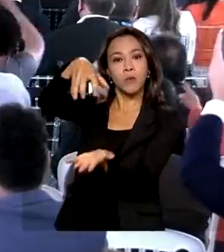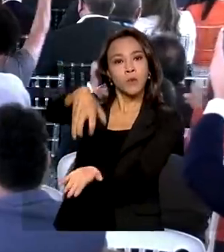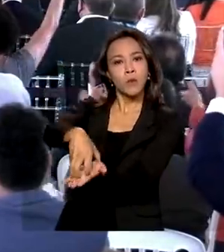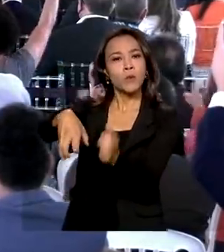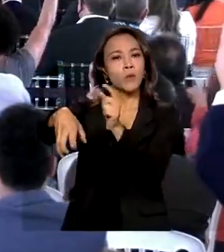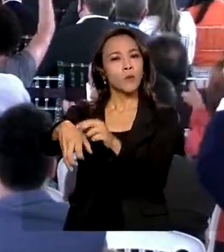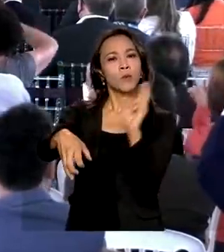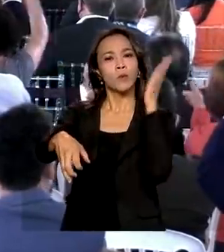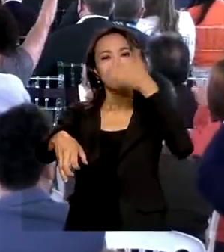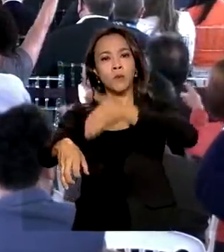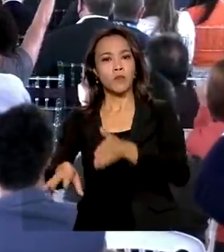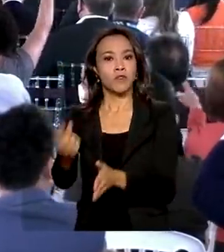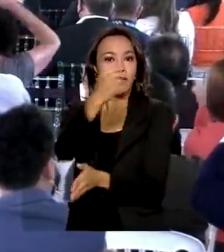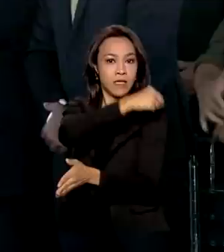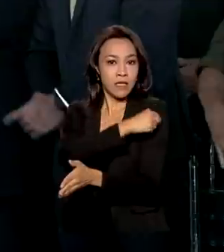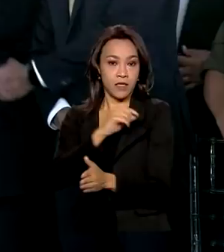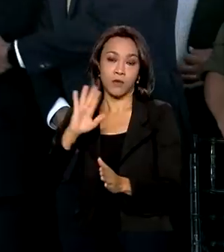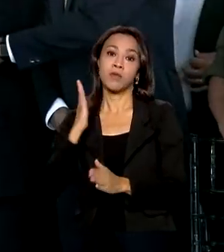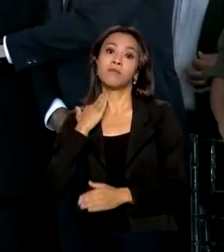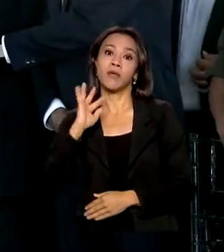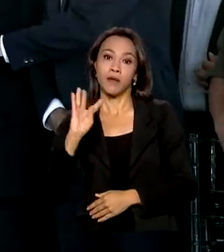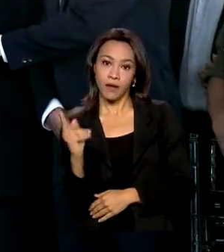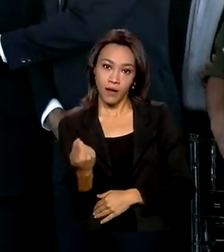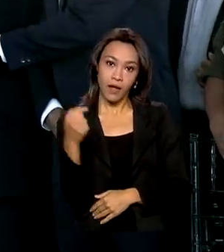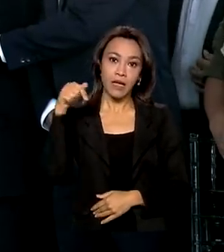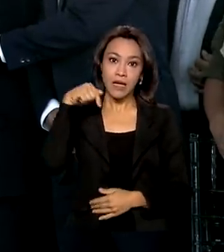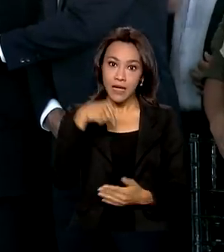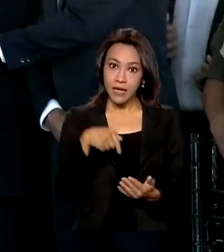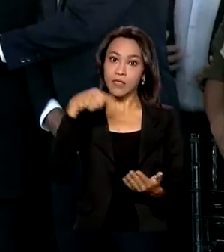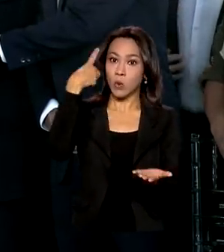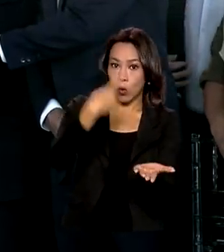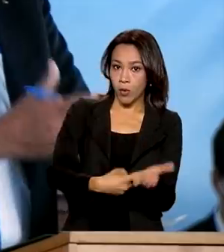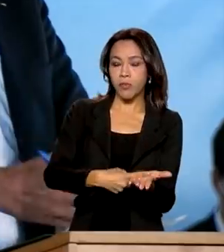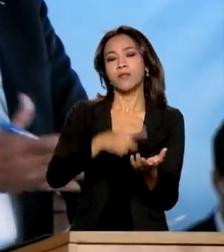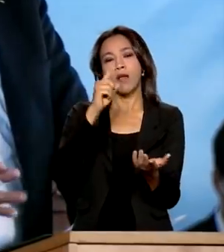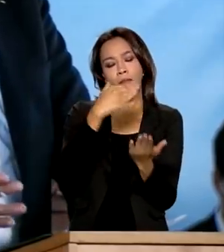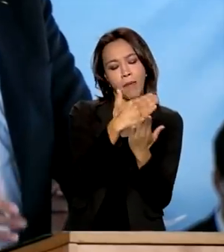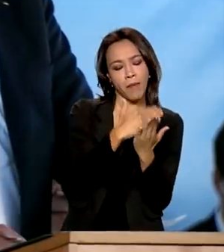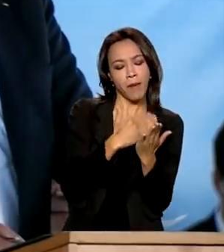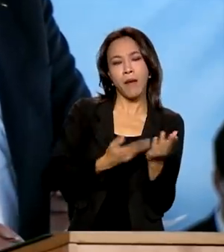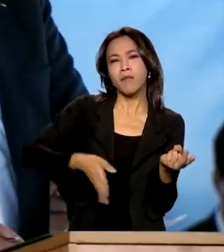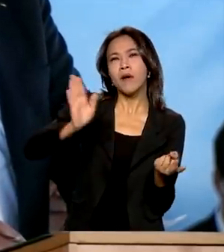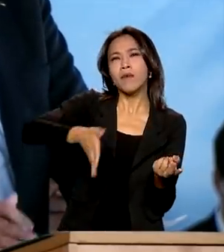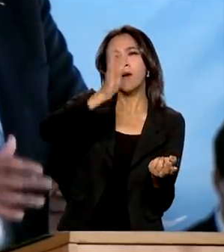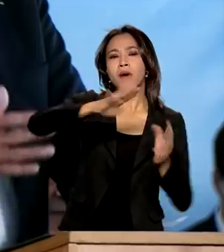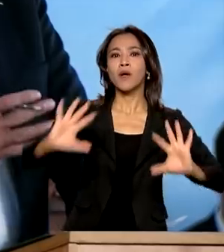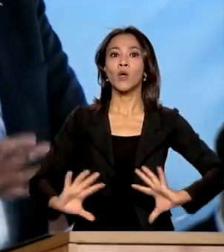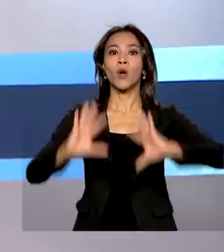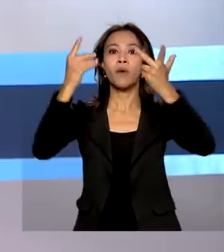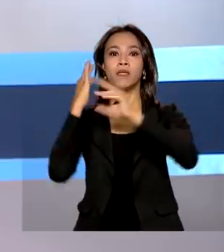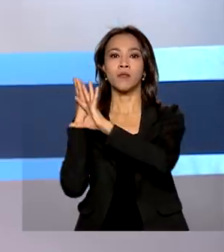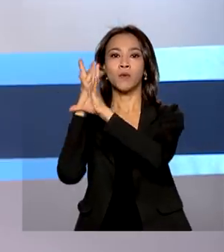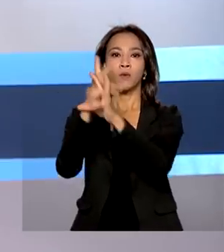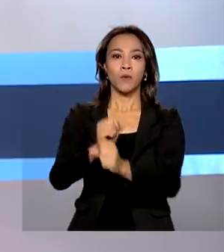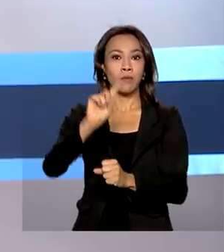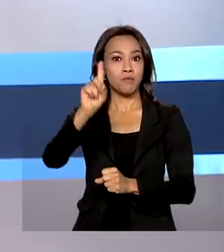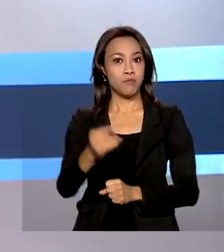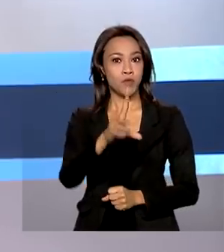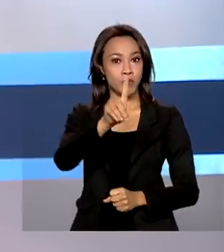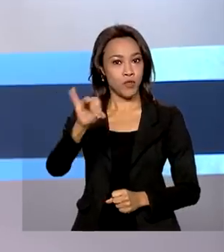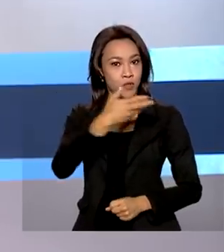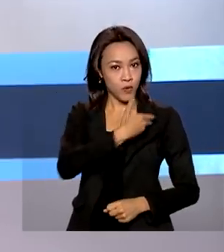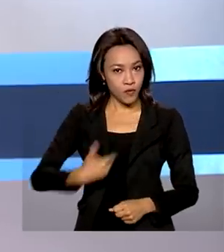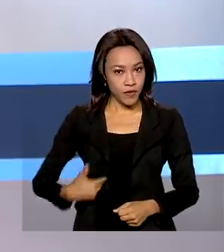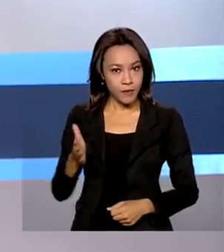em Belo Horizonte, Minas Gerais. A agenda faz parte das viagens pelo Brasil que marcam os mil dias de governo. Campanha